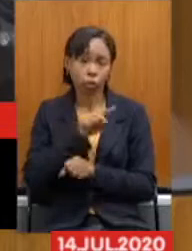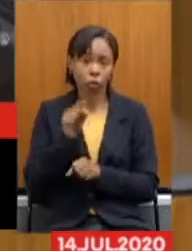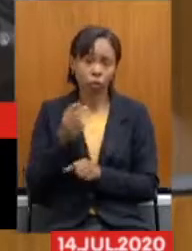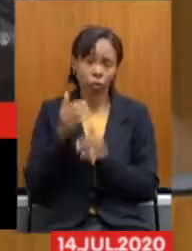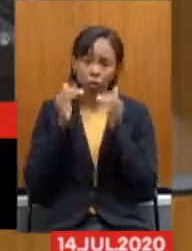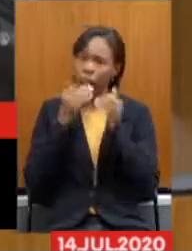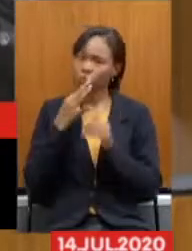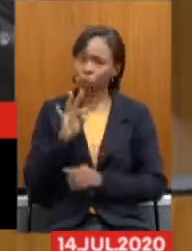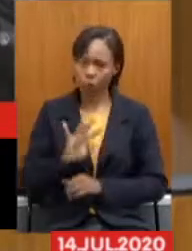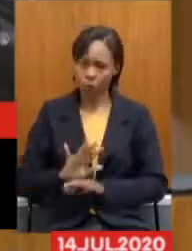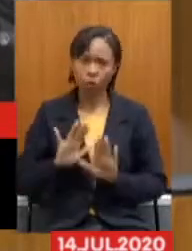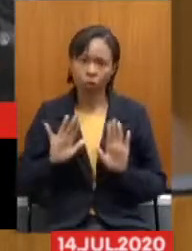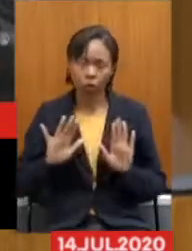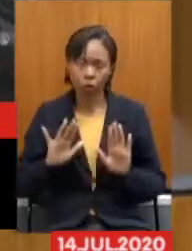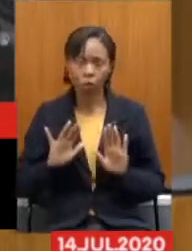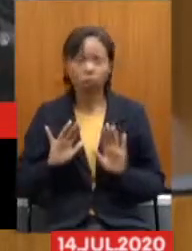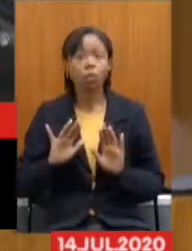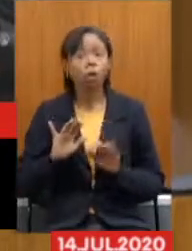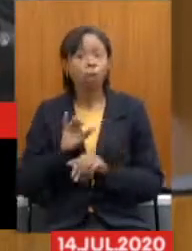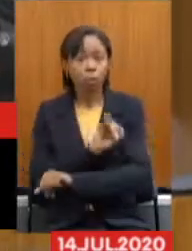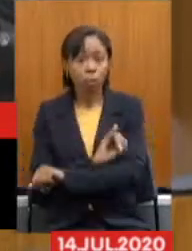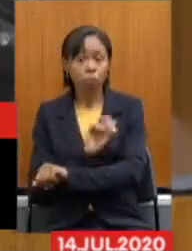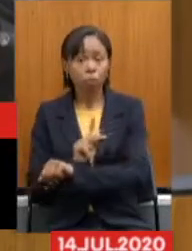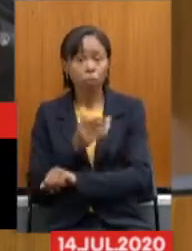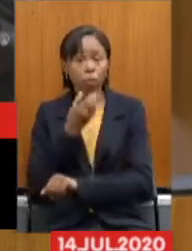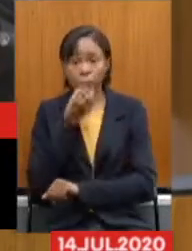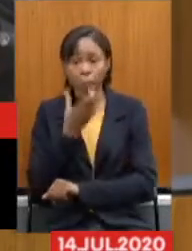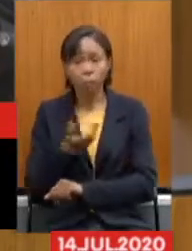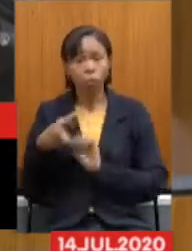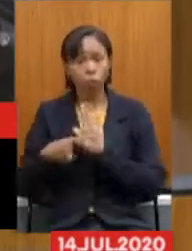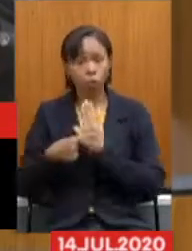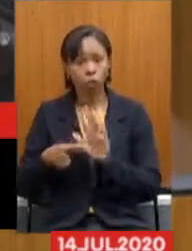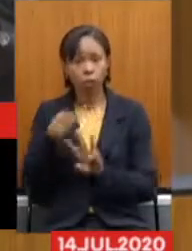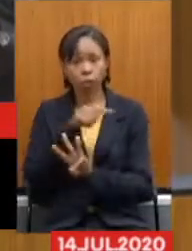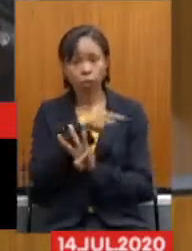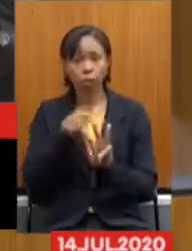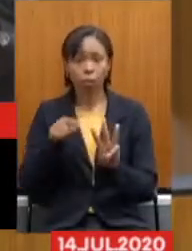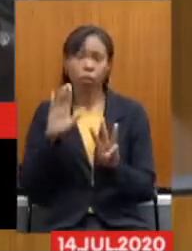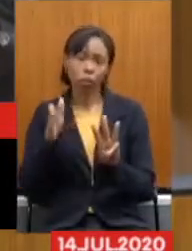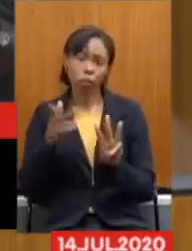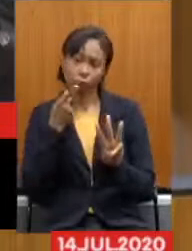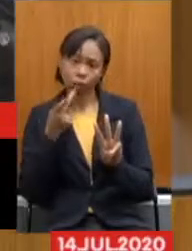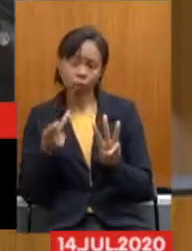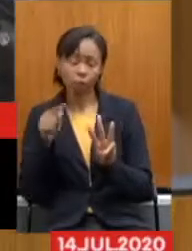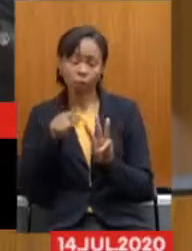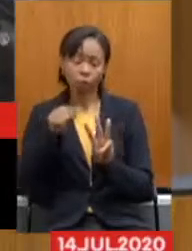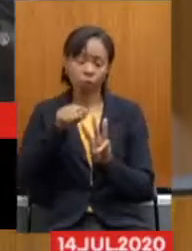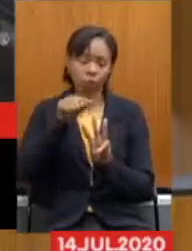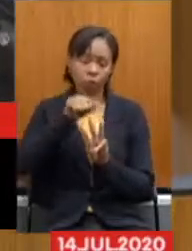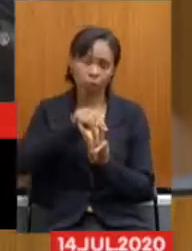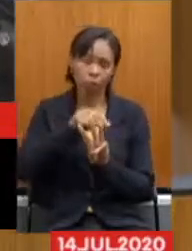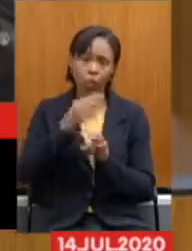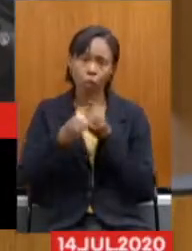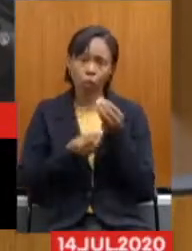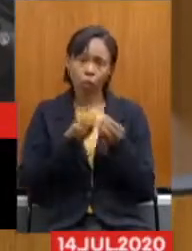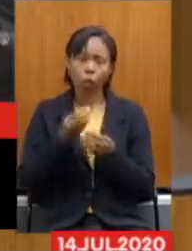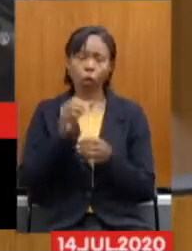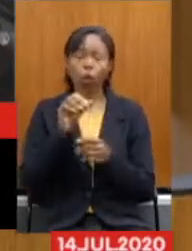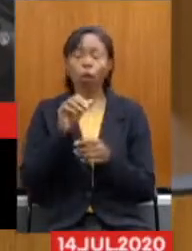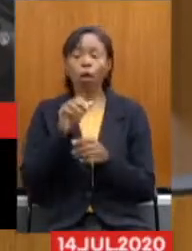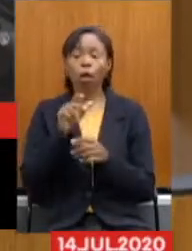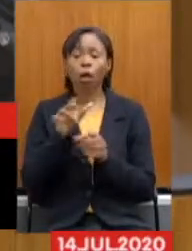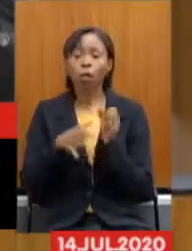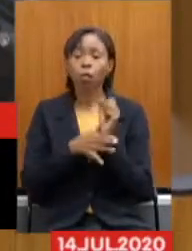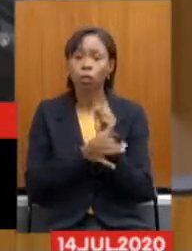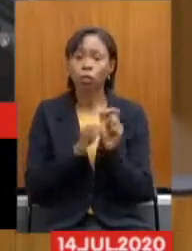O Ipseng É bom Aqui mostrar Funciona No tripé Novamente Ressaltando A questão Da seguridade Social Da